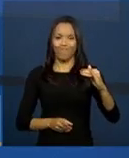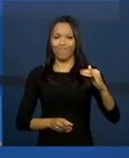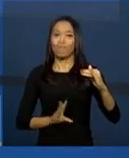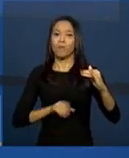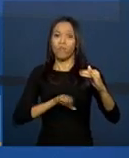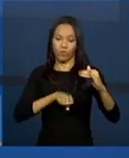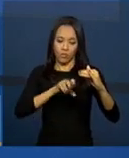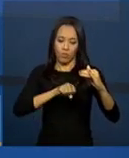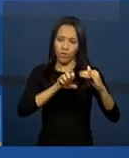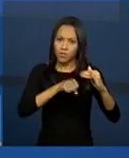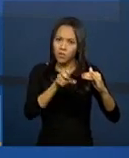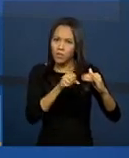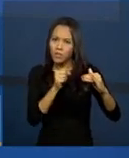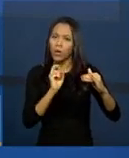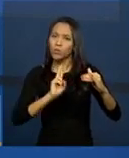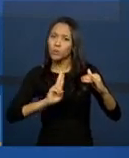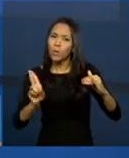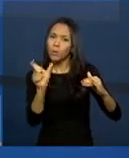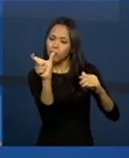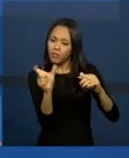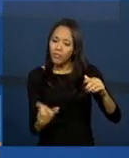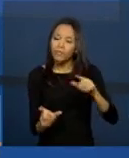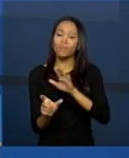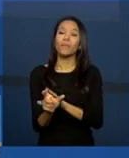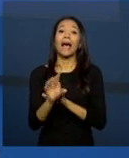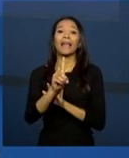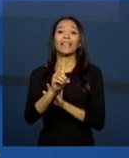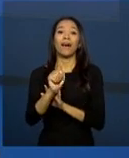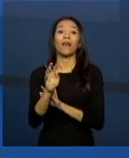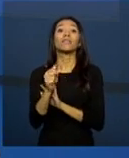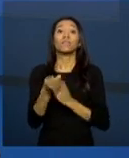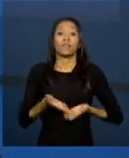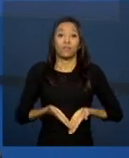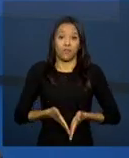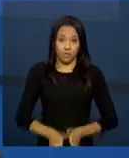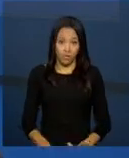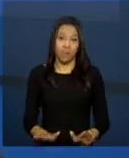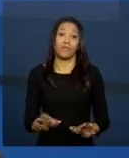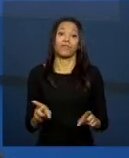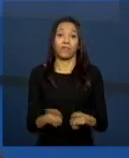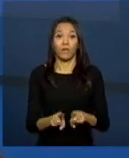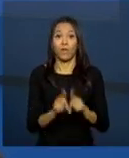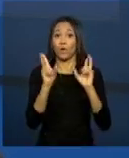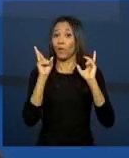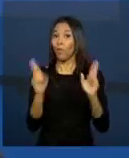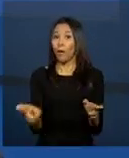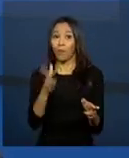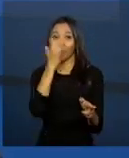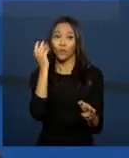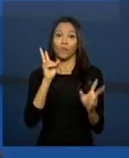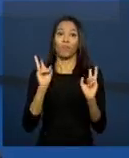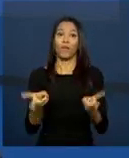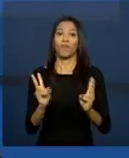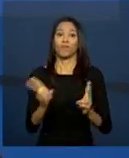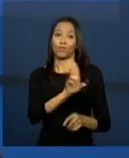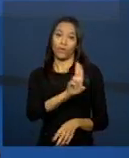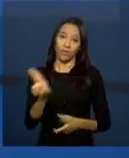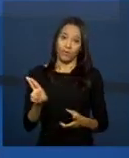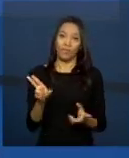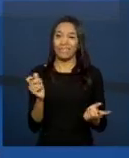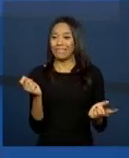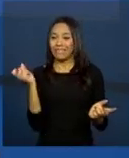e vai trazer para você o nome, o sobrenome e a data de nascimento. Porque também pode ocorrer de você ter duas pessoas com o mesmo nome